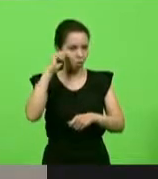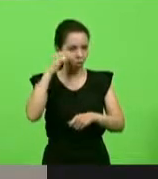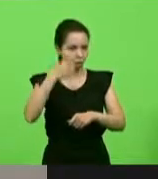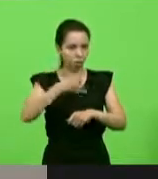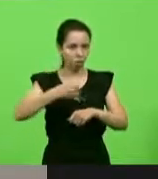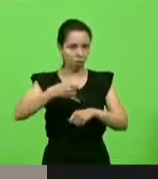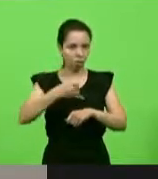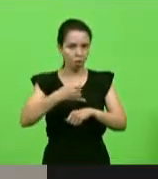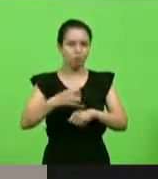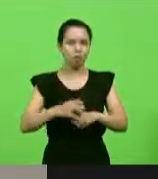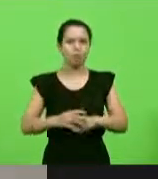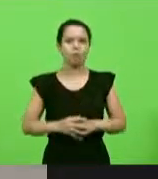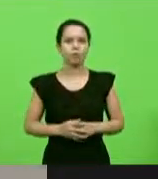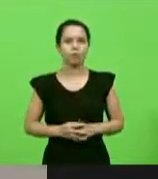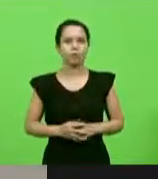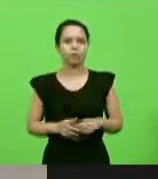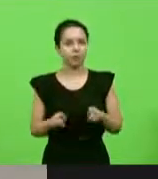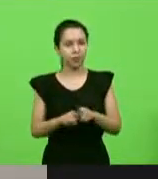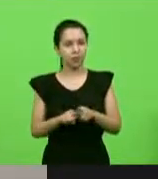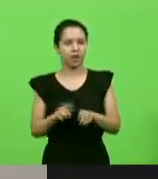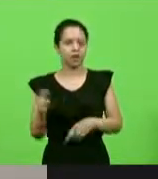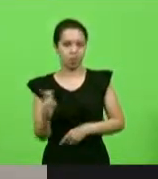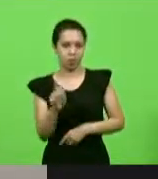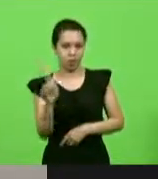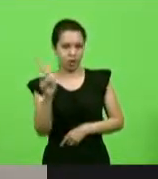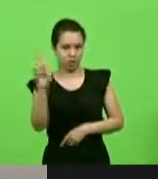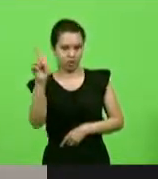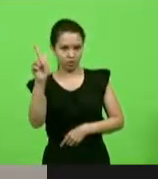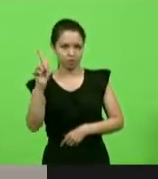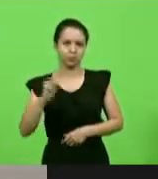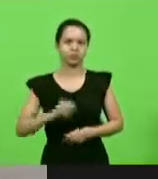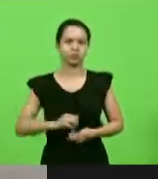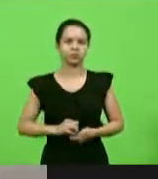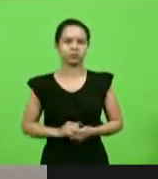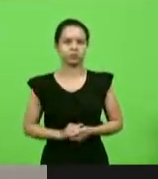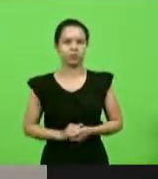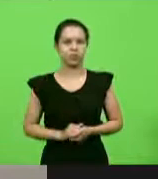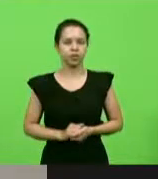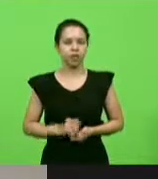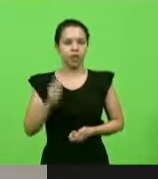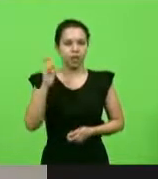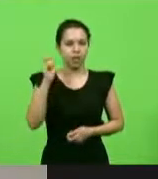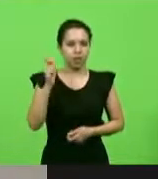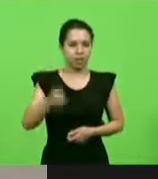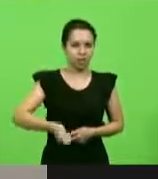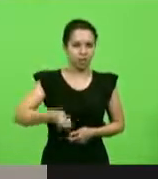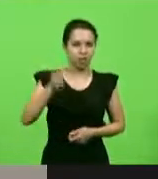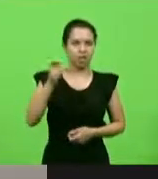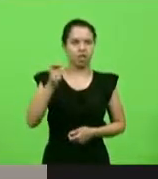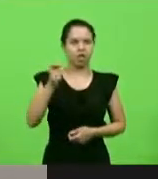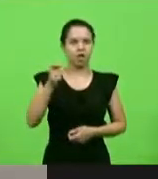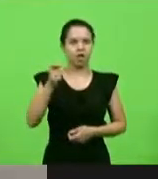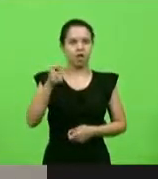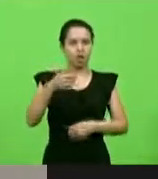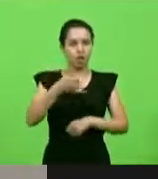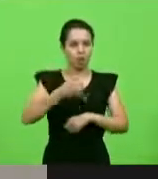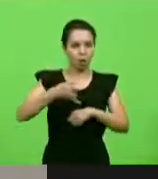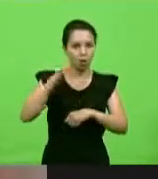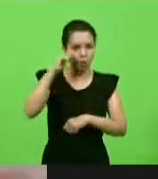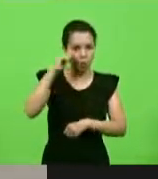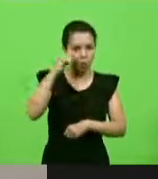que eu quero fazer a minha reflexão à tarde de hoje. Leilão, petróleo e gás.